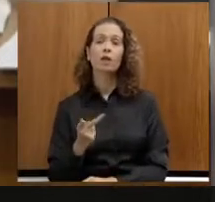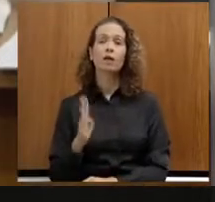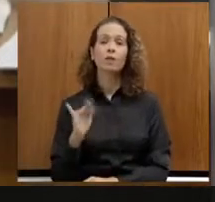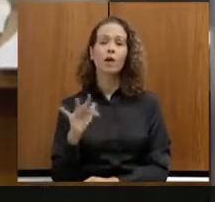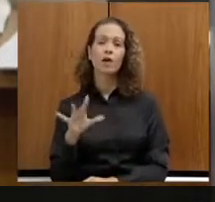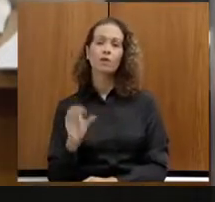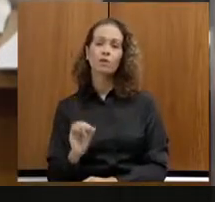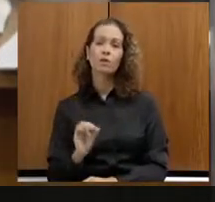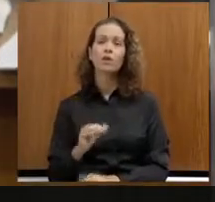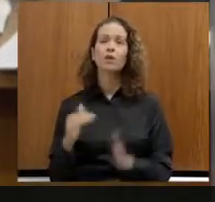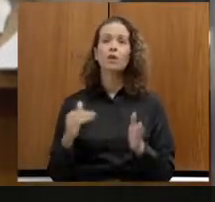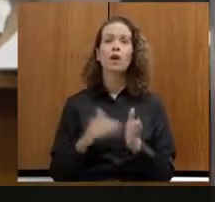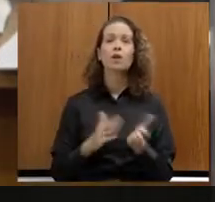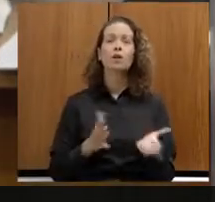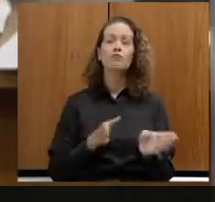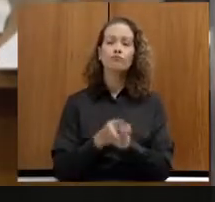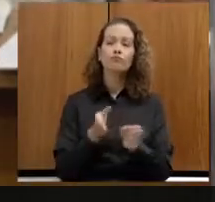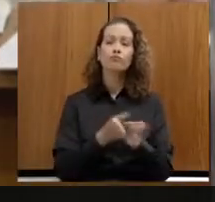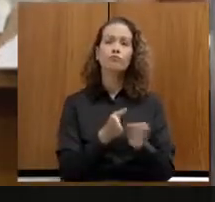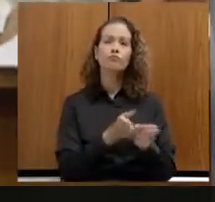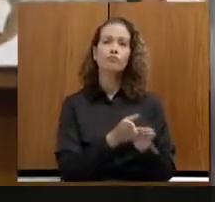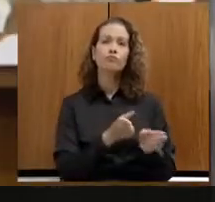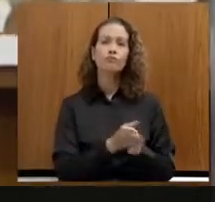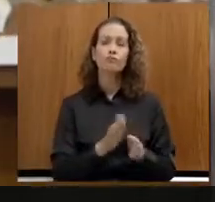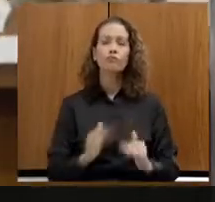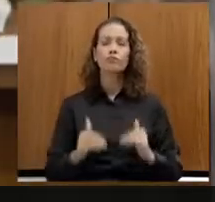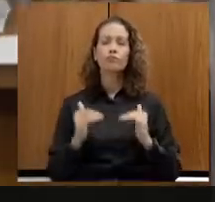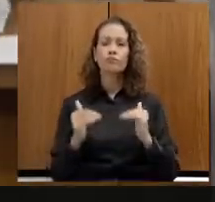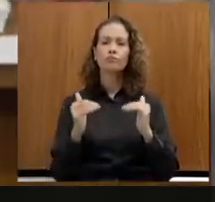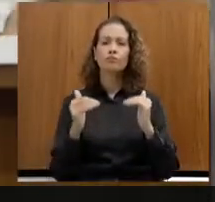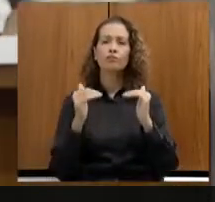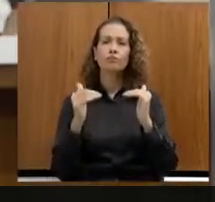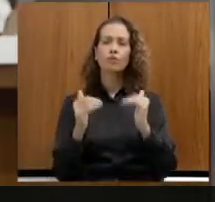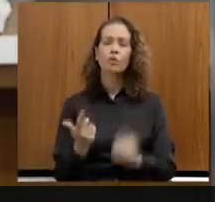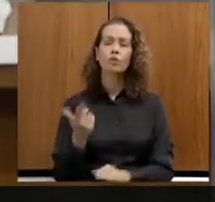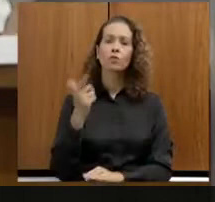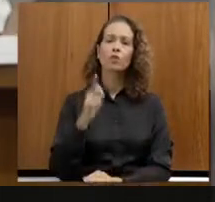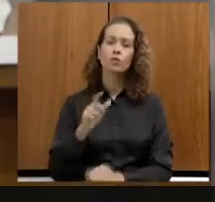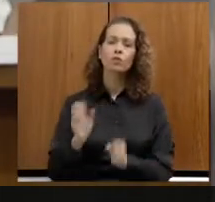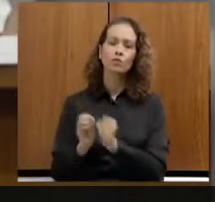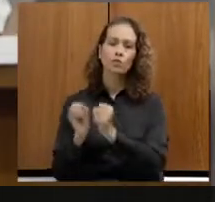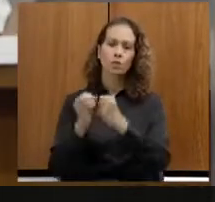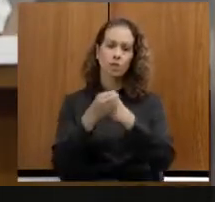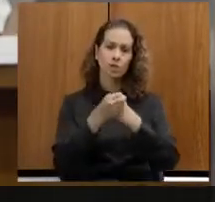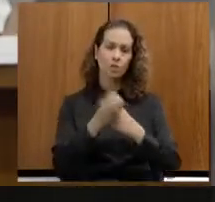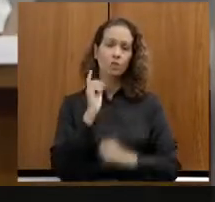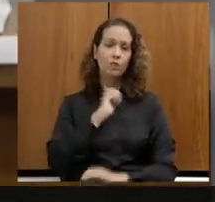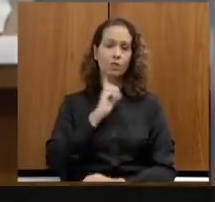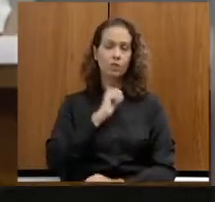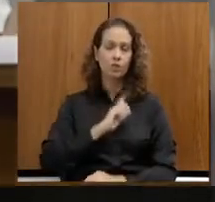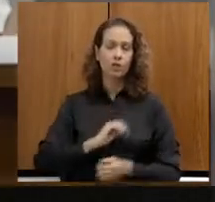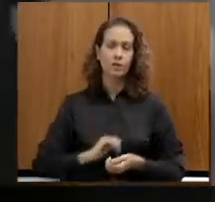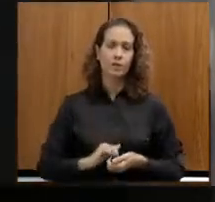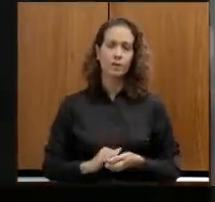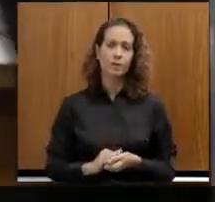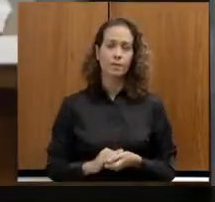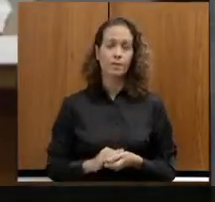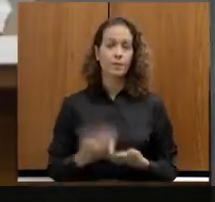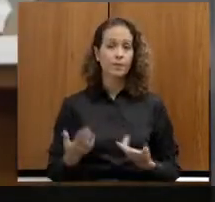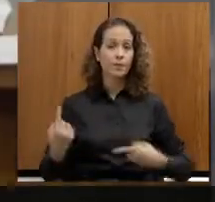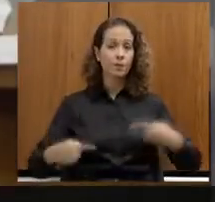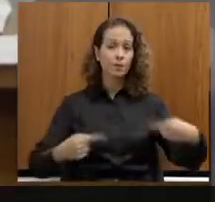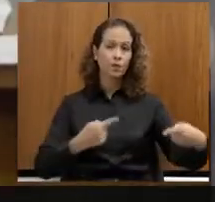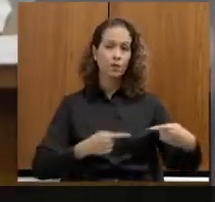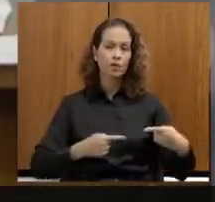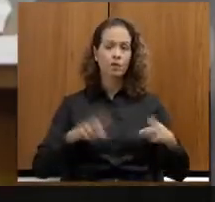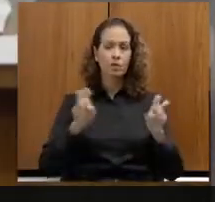atendimentos dos municípios de IDH abaixo, a gente vai subindo até atingir todos os municípios mineiros. Na política sobre